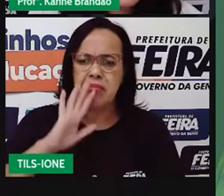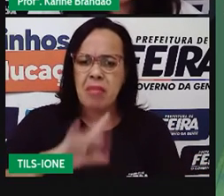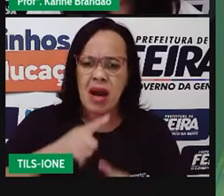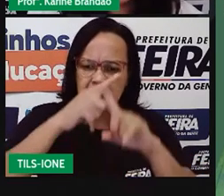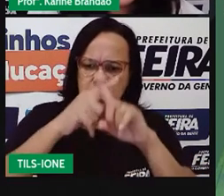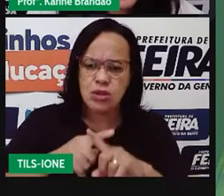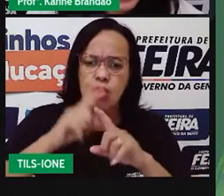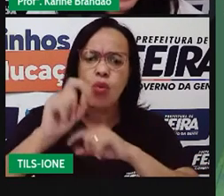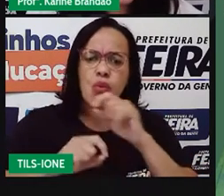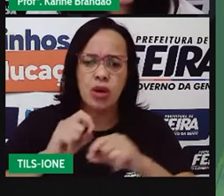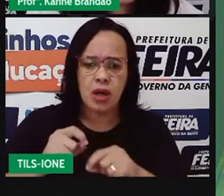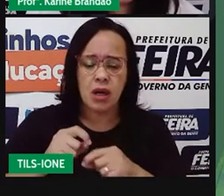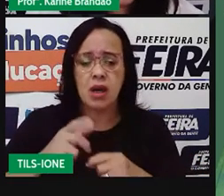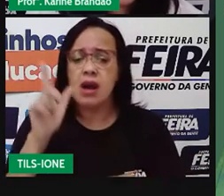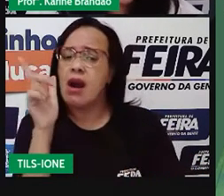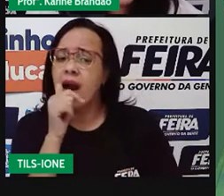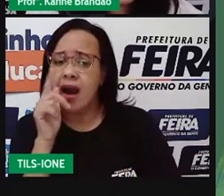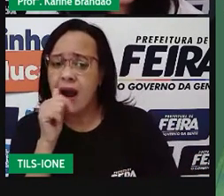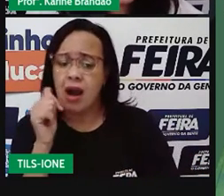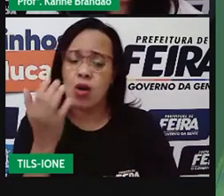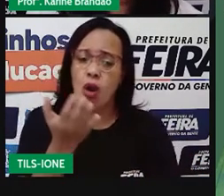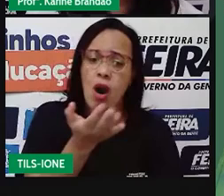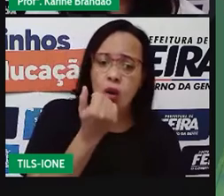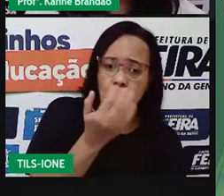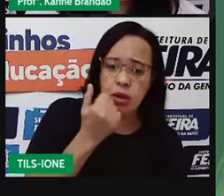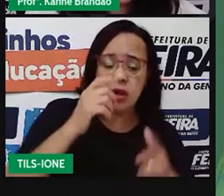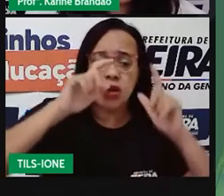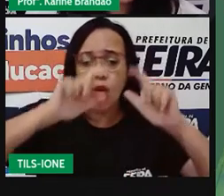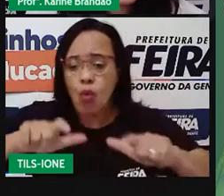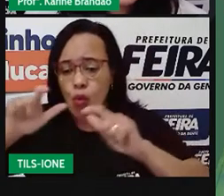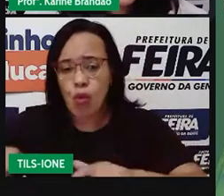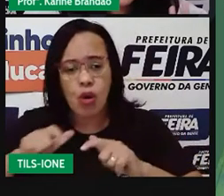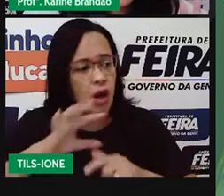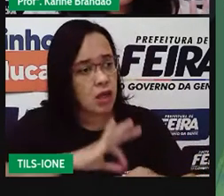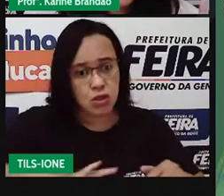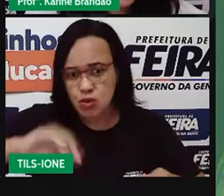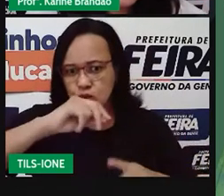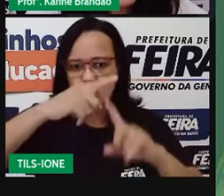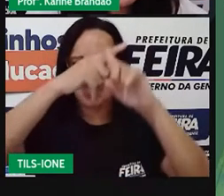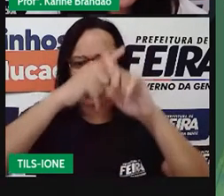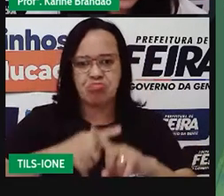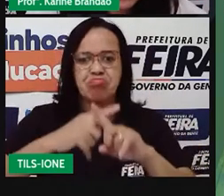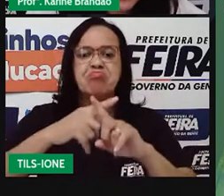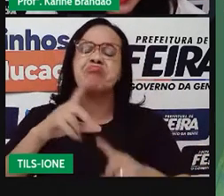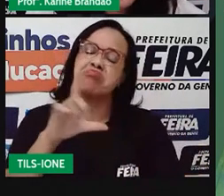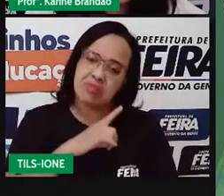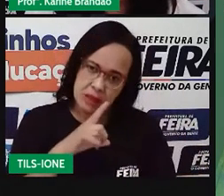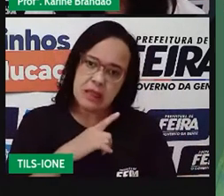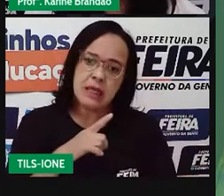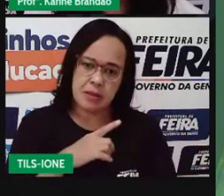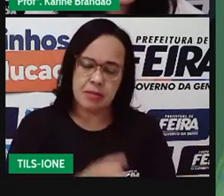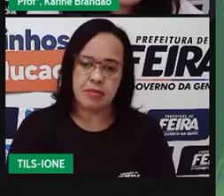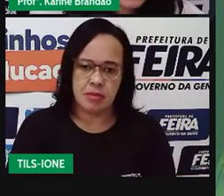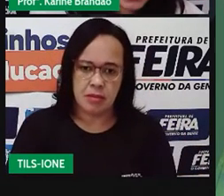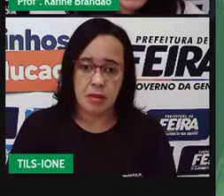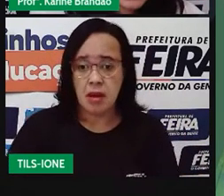alimento, água. Certo? Então, só não vou disputar fêmeas, né?